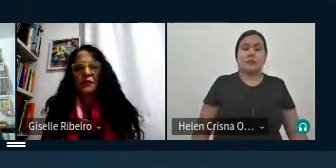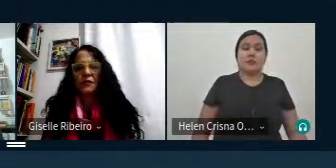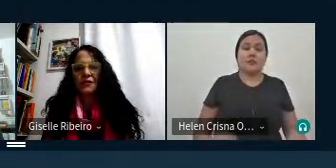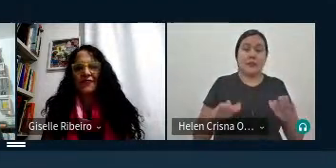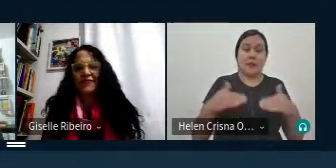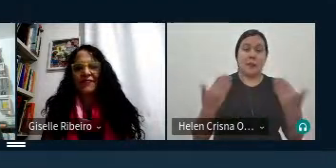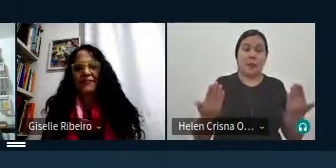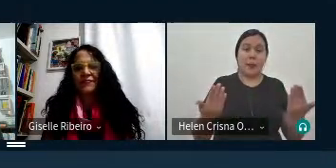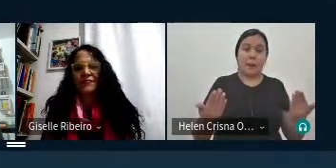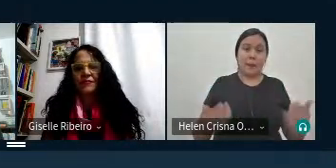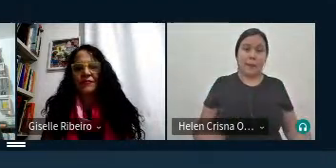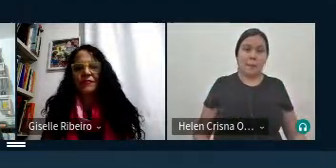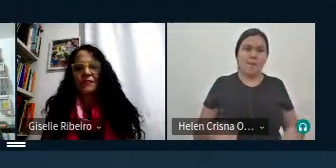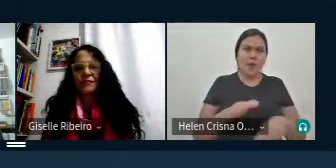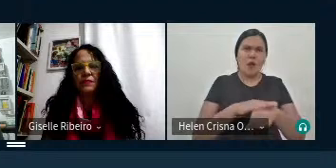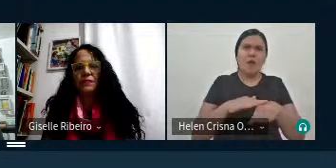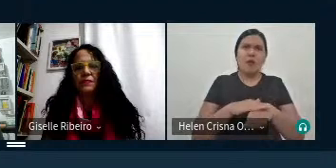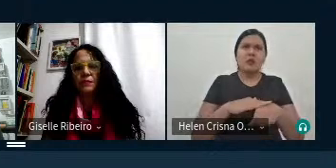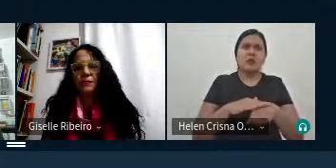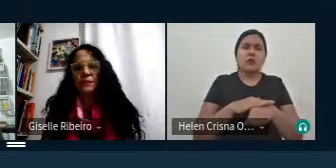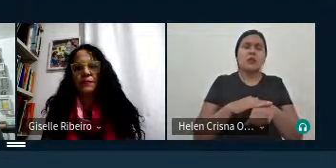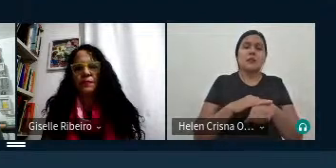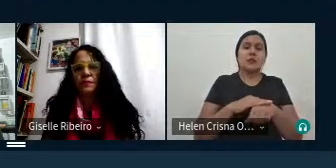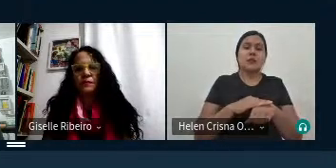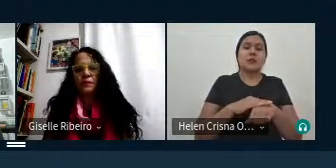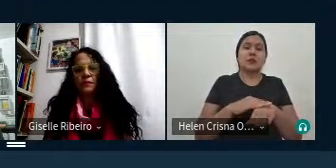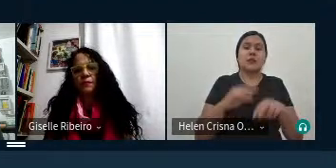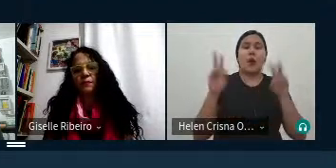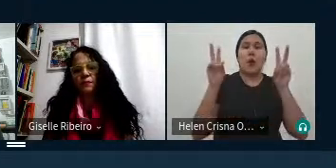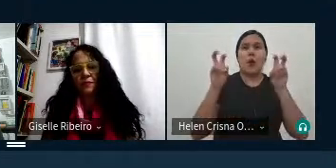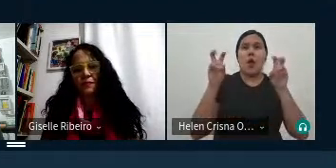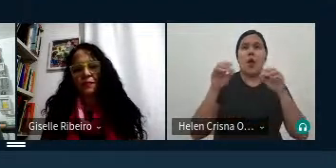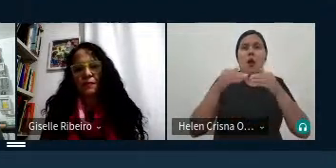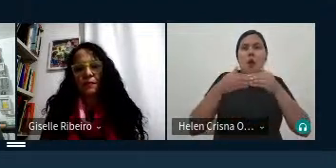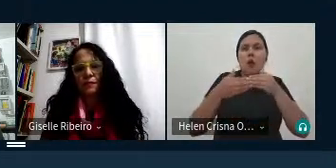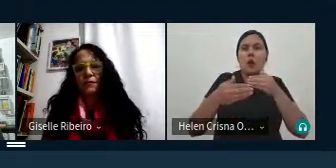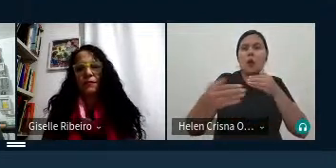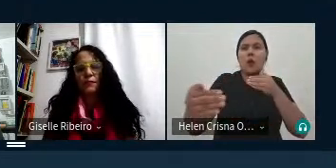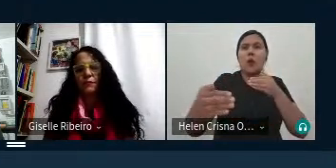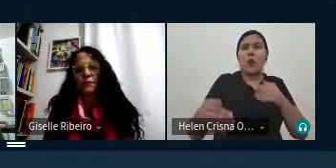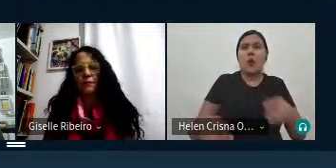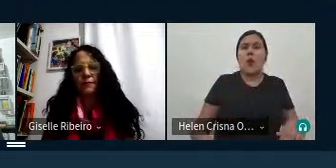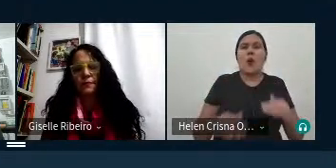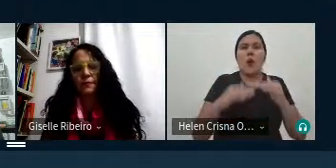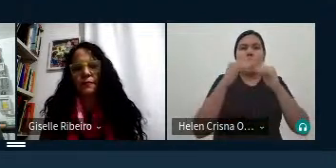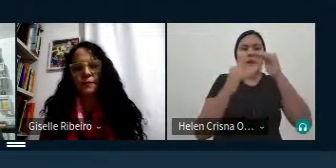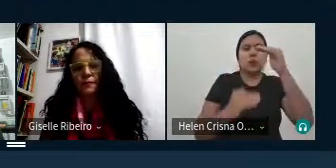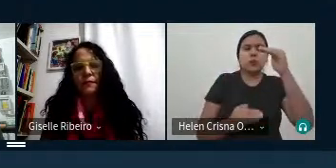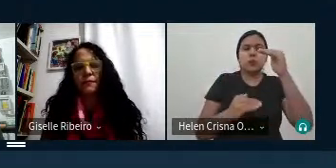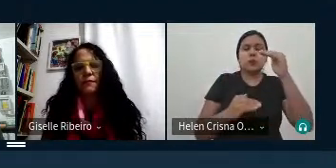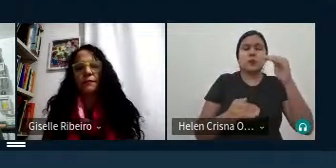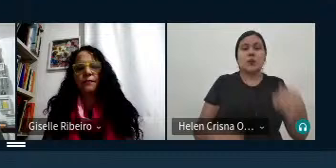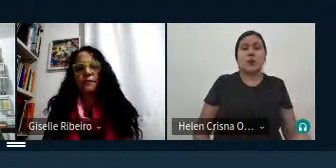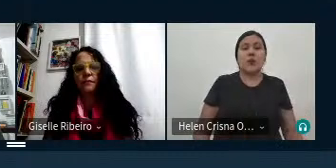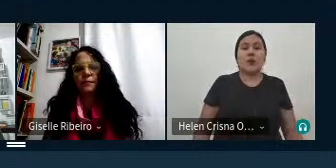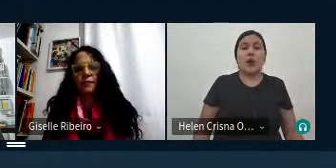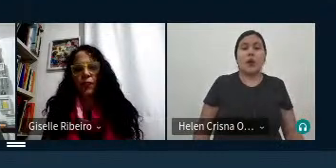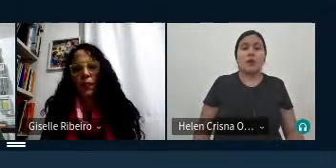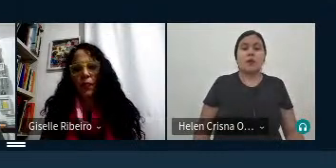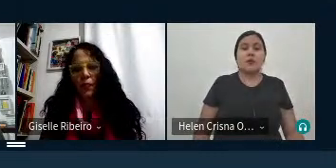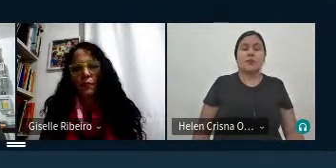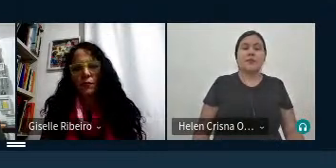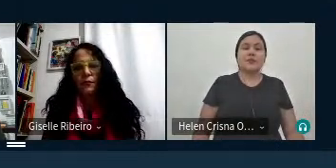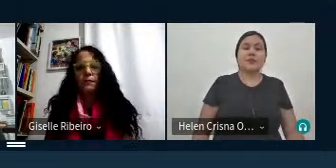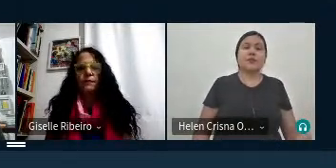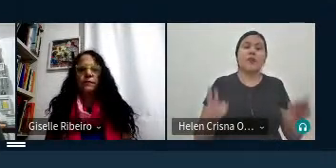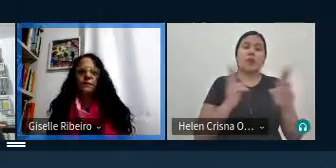nós conversamos muito sobre isso isso também se estende essa questão de inferiorização desses paralelos em